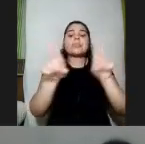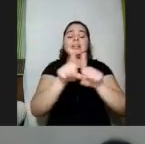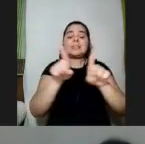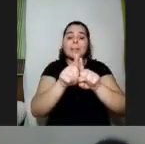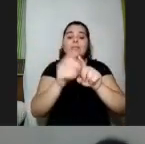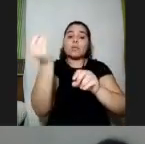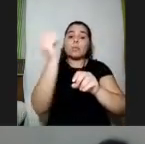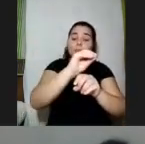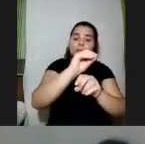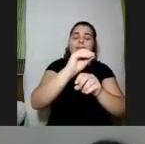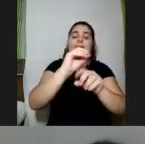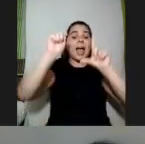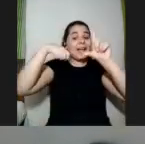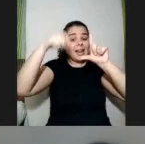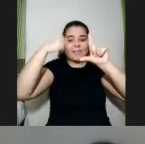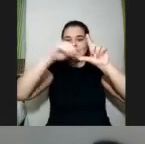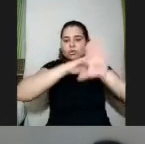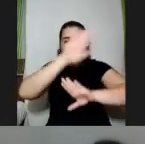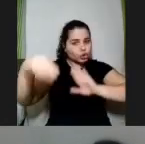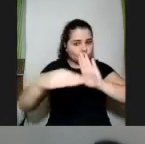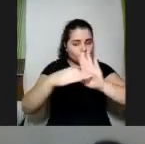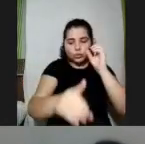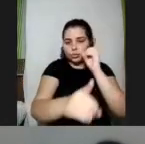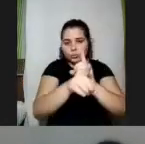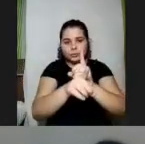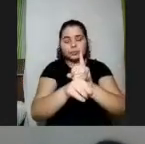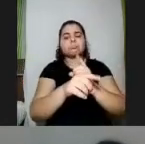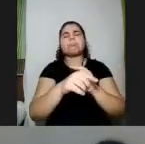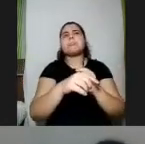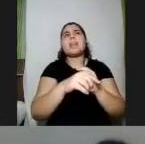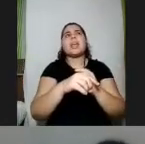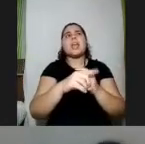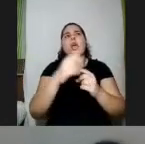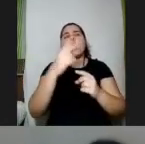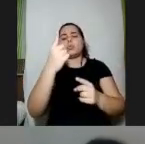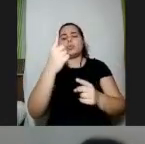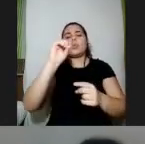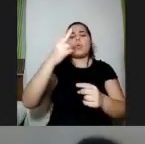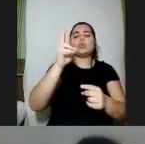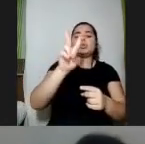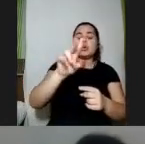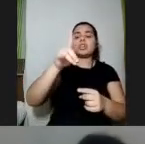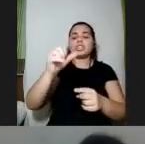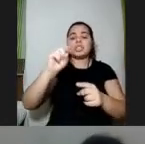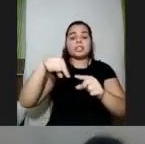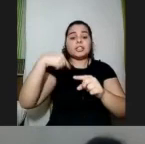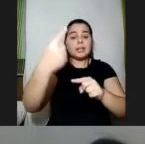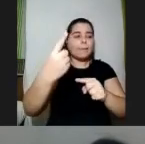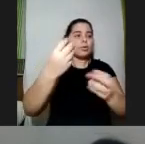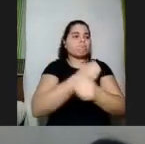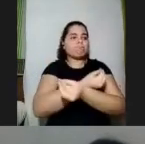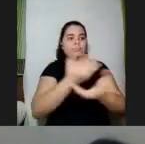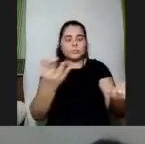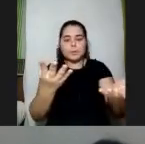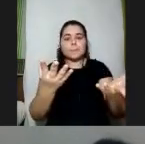todos os encontros então de 24 a 48 horas depois do encontro a gente vai disponibilizar ele